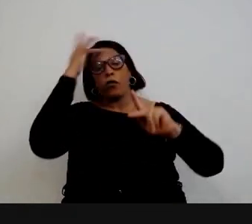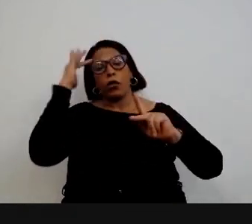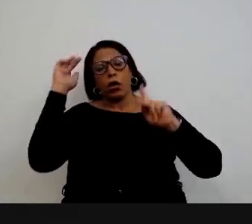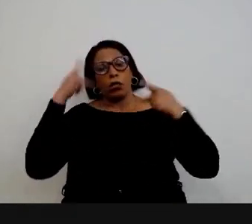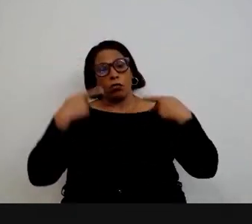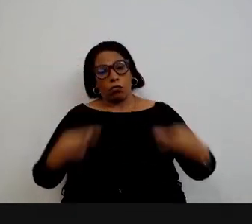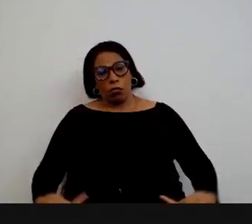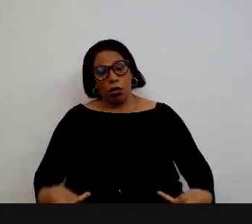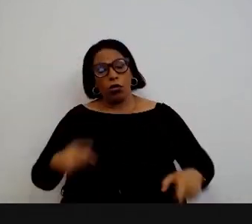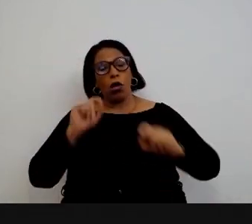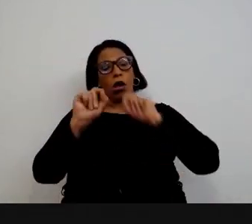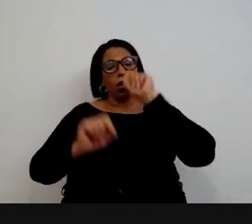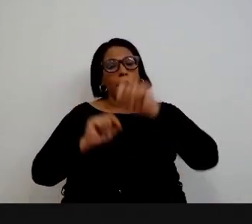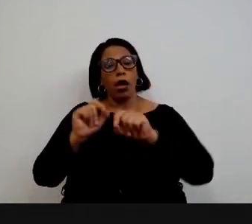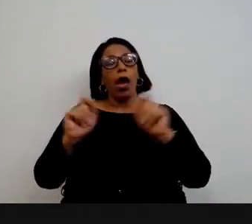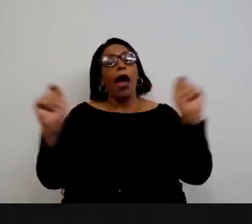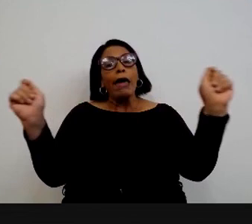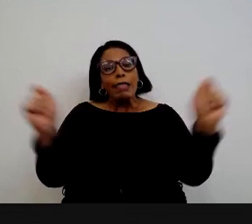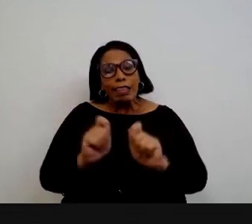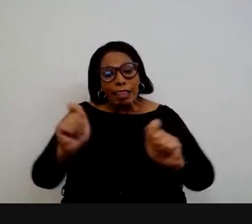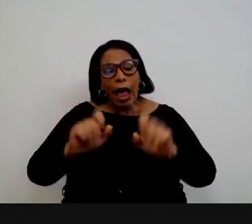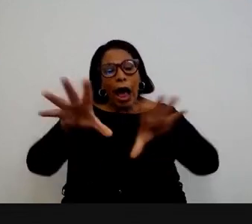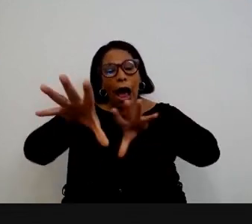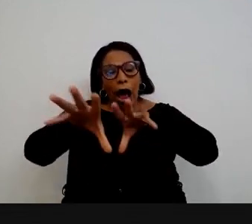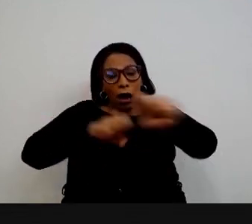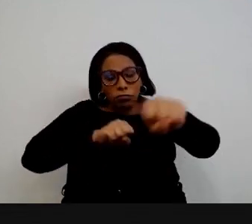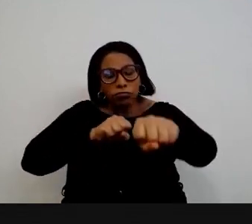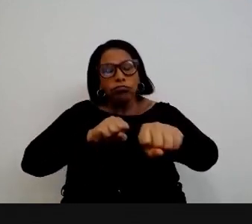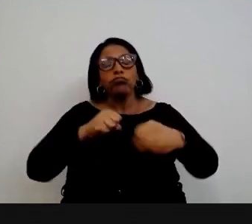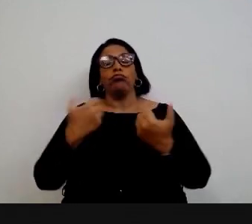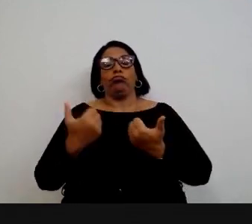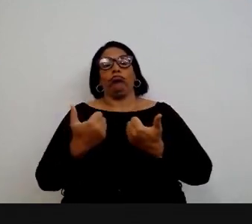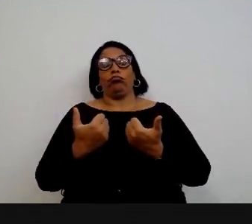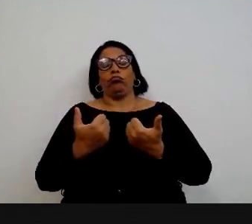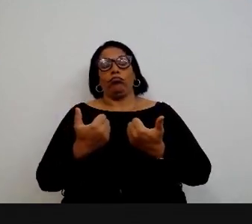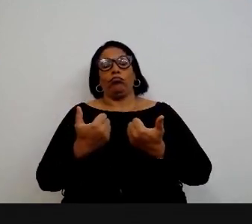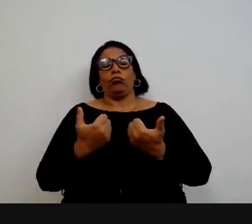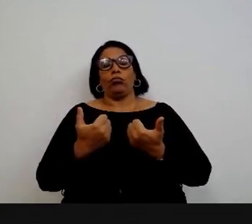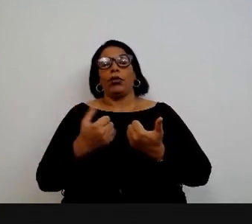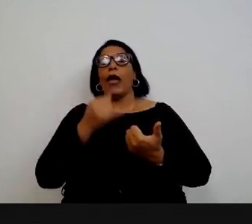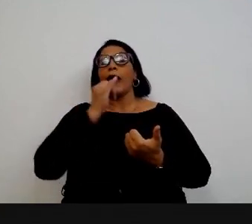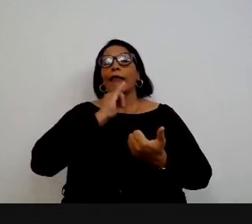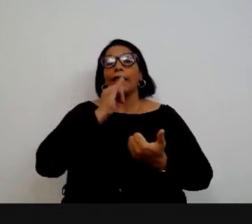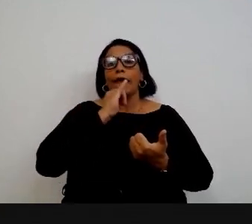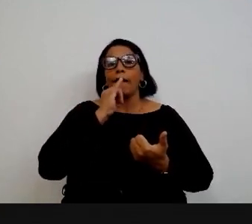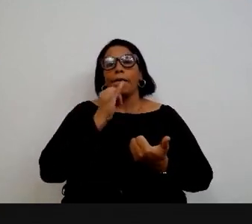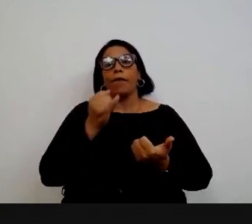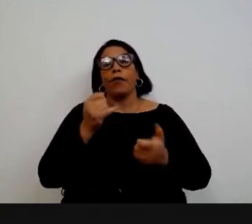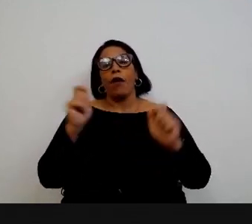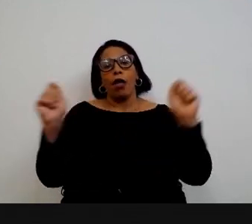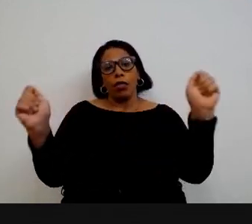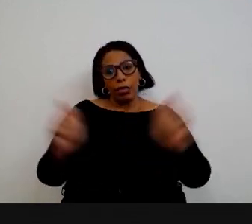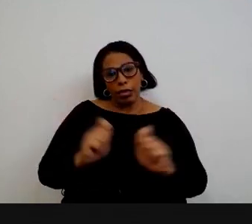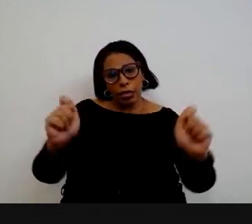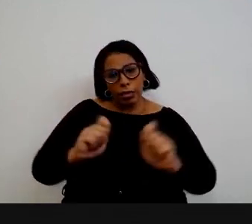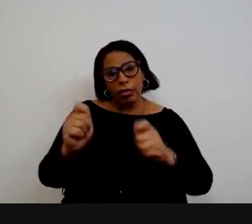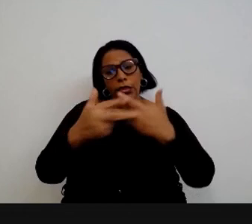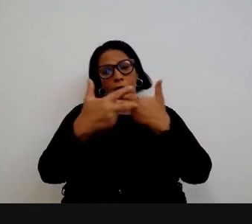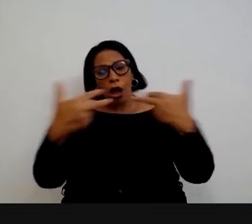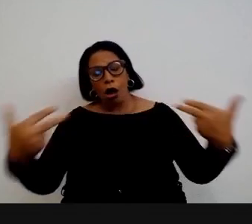mais estratégica da gente pensar em capacitação então isso vem por exemplo com a lógica de competências